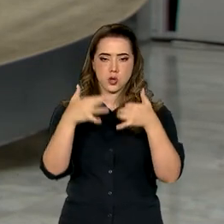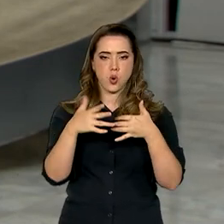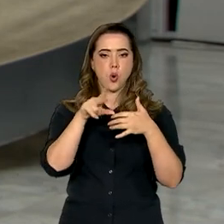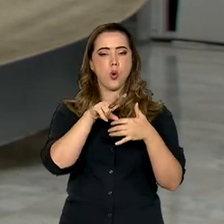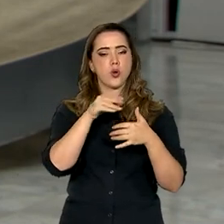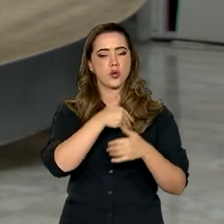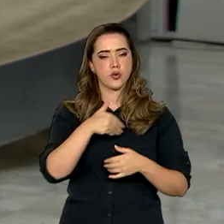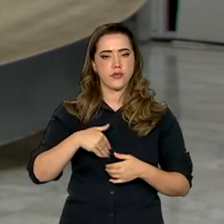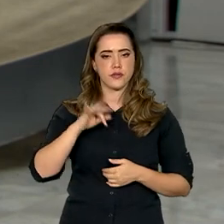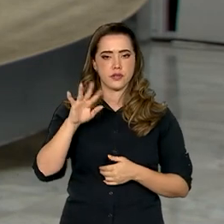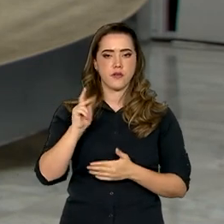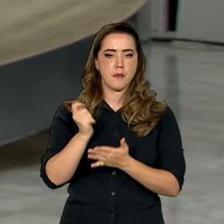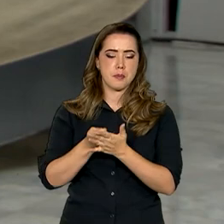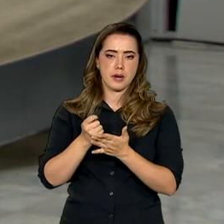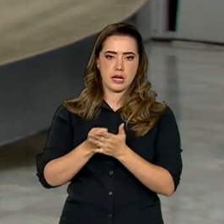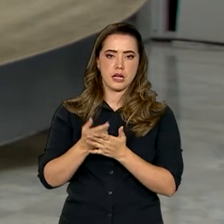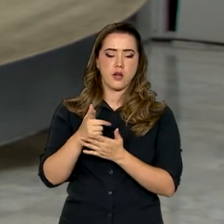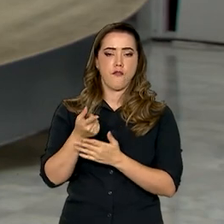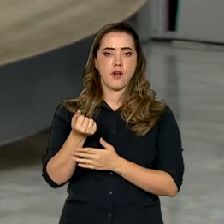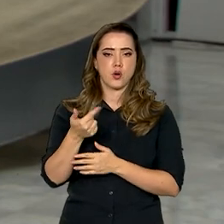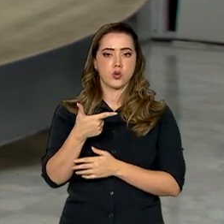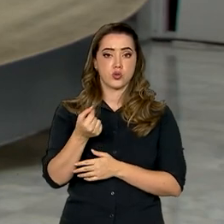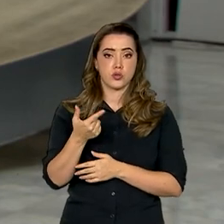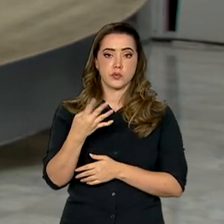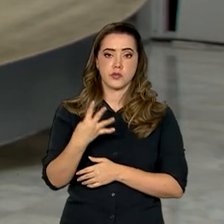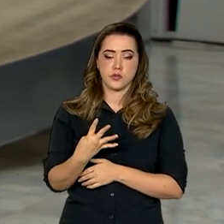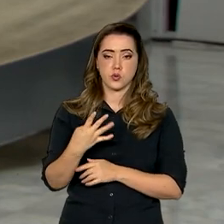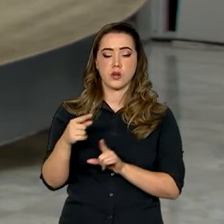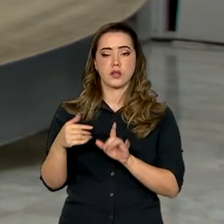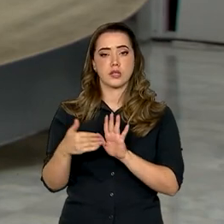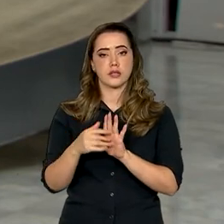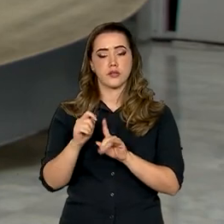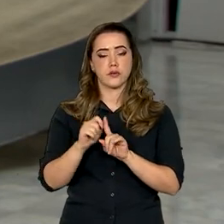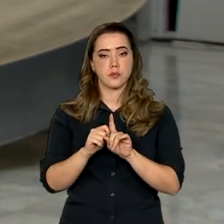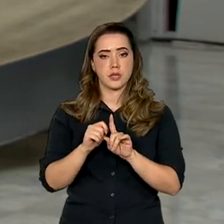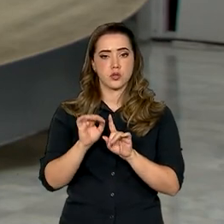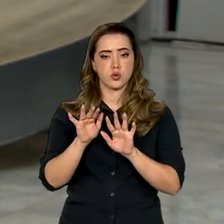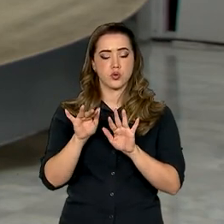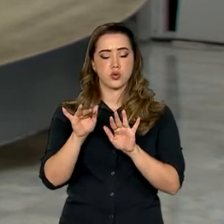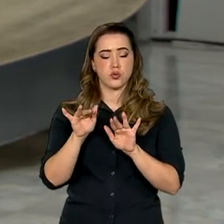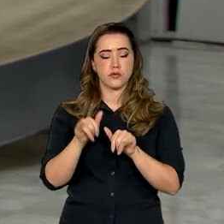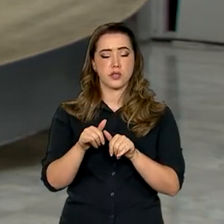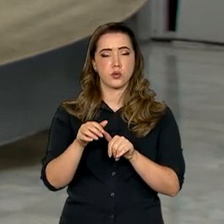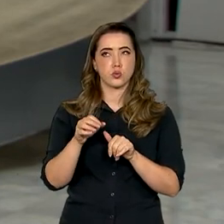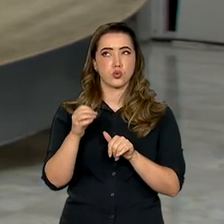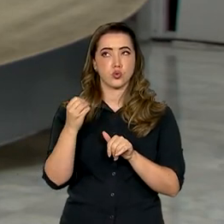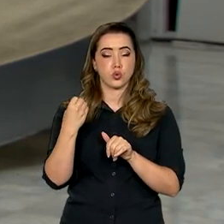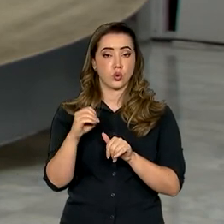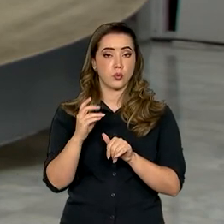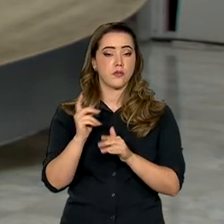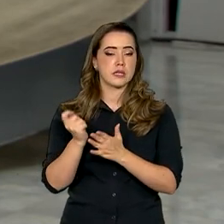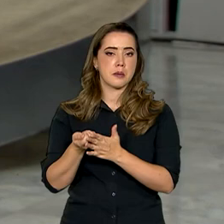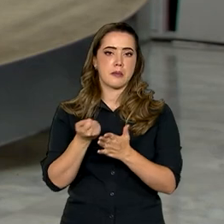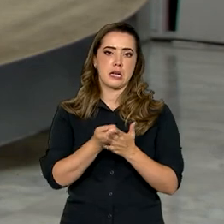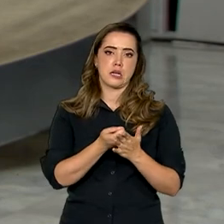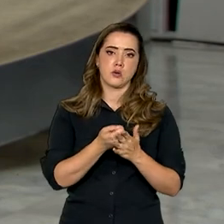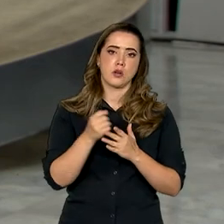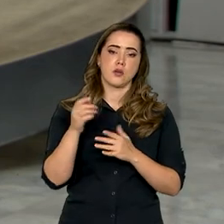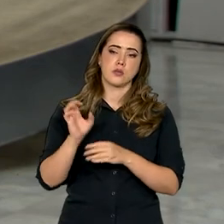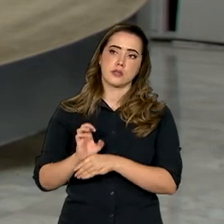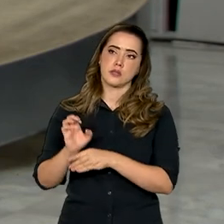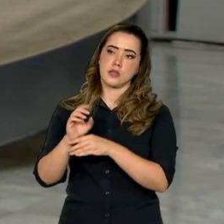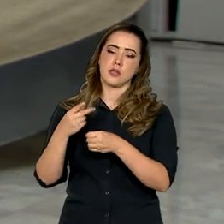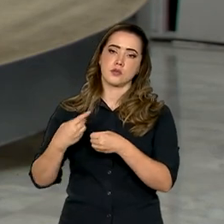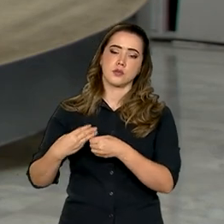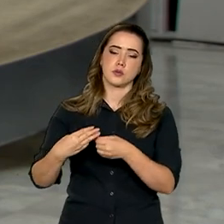prevista para 2024. Até o final de outubro, serão pagos aos estados e municípios 10 bilhões de